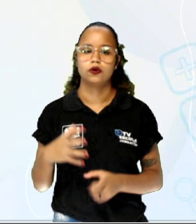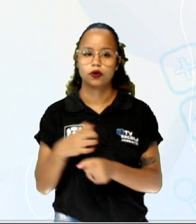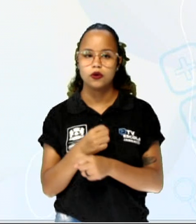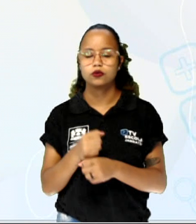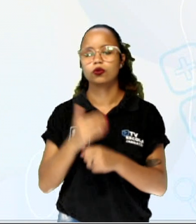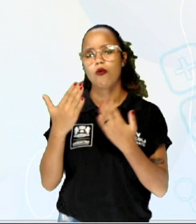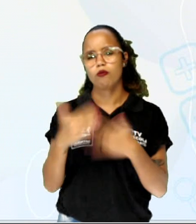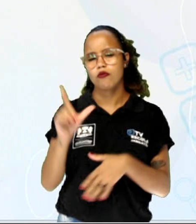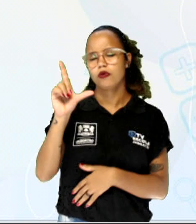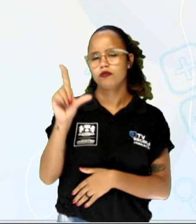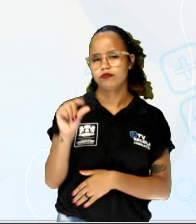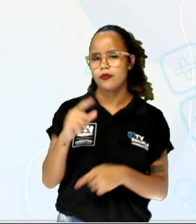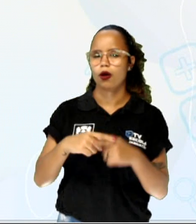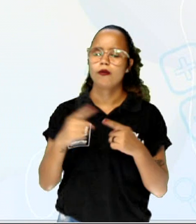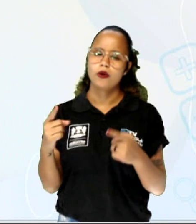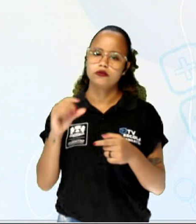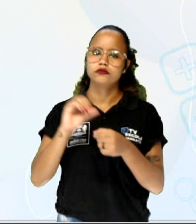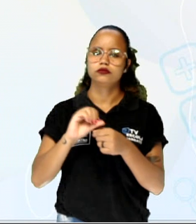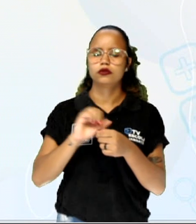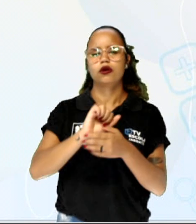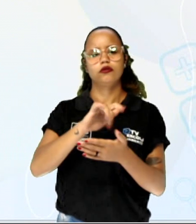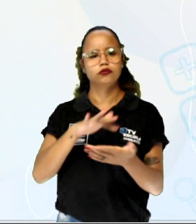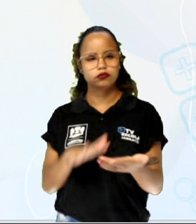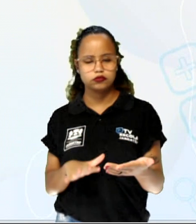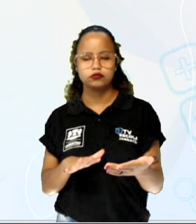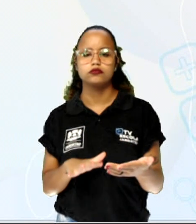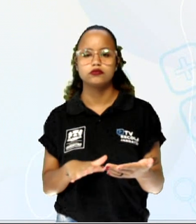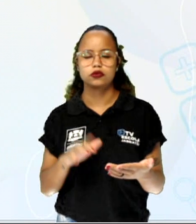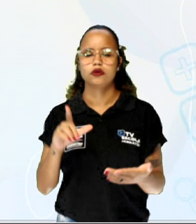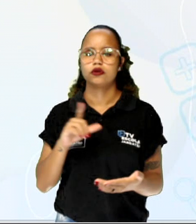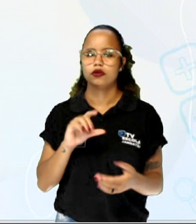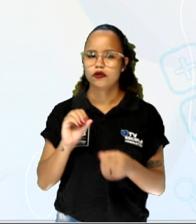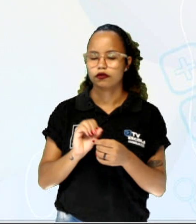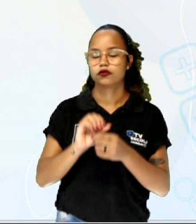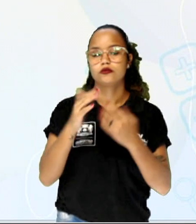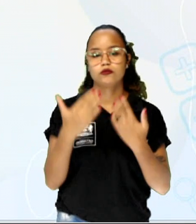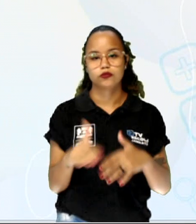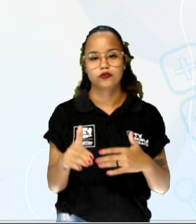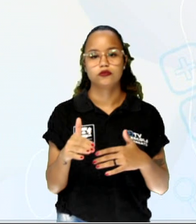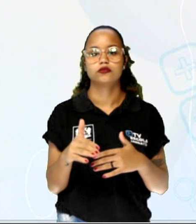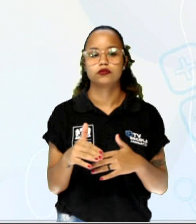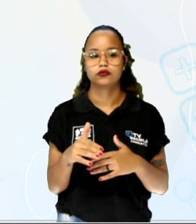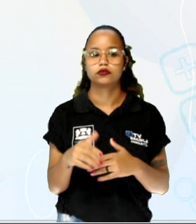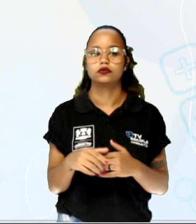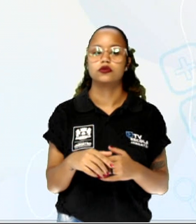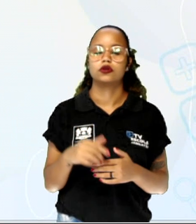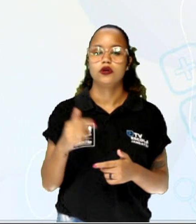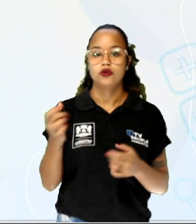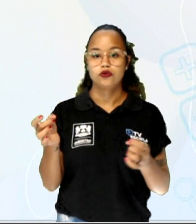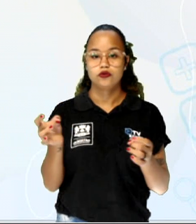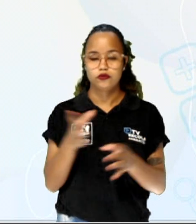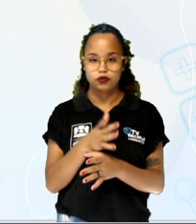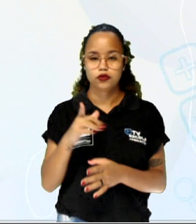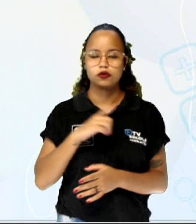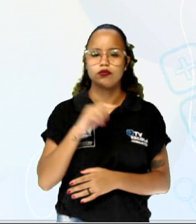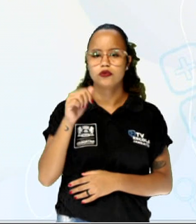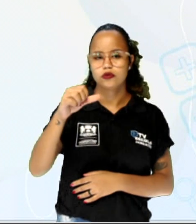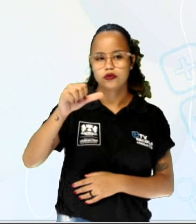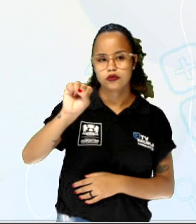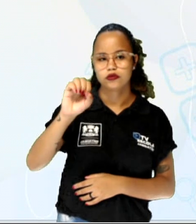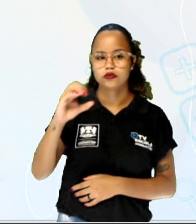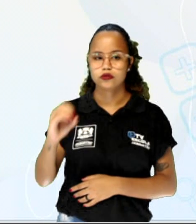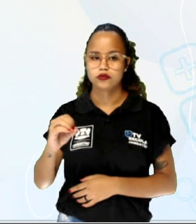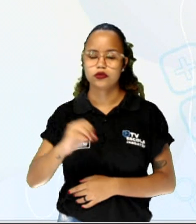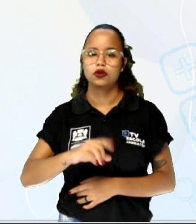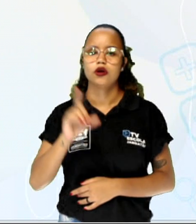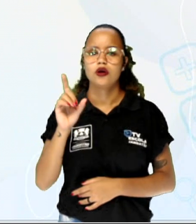tenha sido um pouco baixa, né? Mas ela fez o trabalho perfeito, fez um bom teste e a média final ficou boa. E na verdade o resultado da média